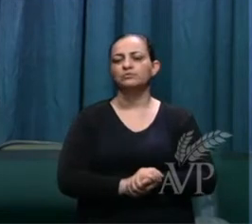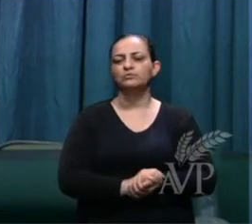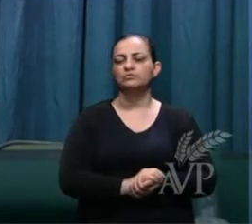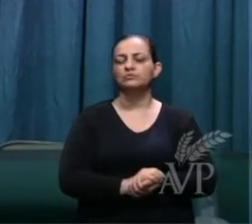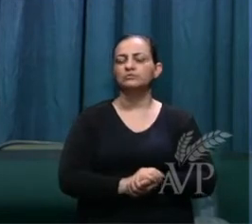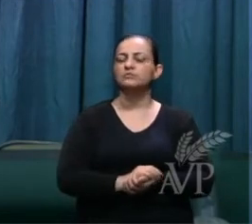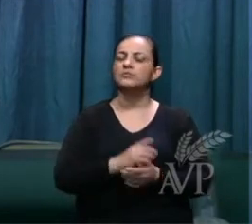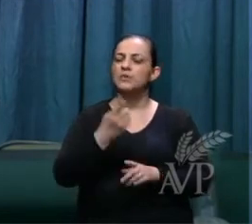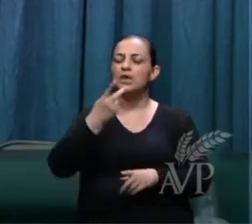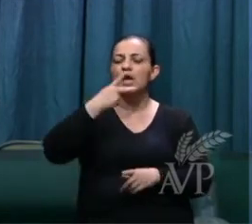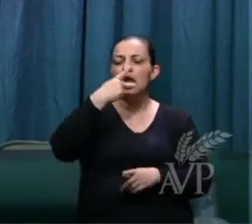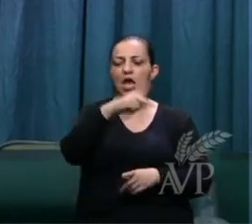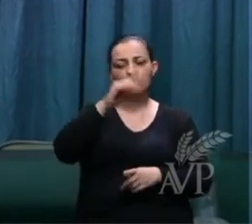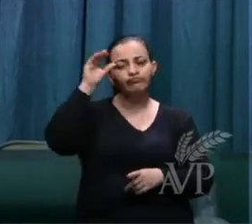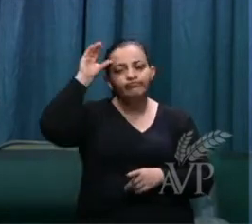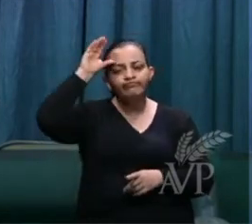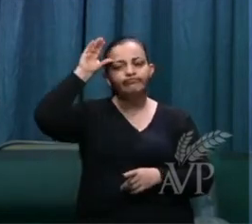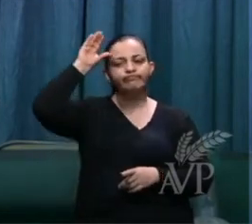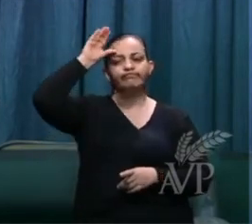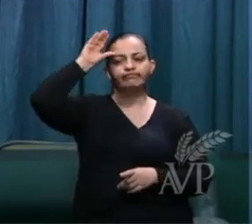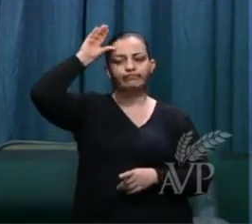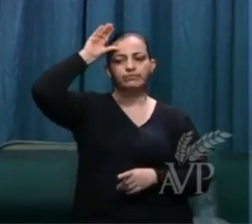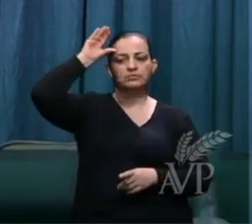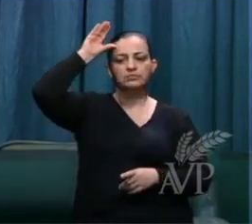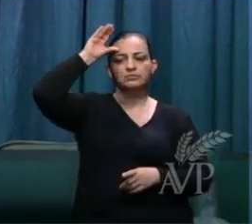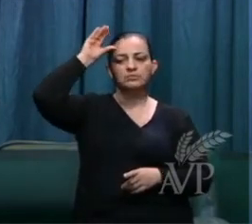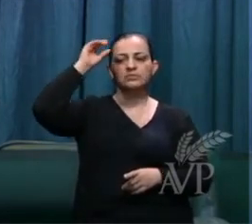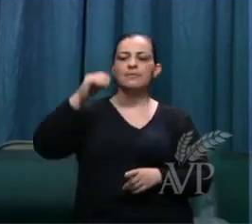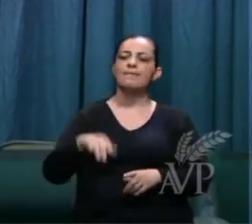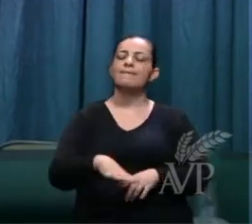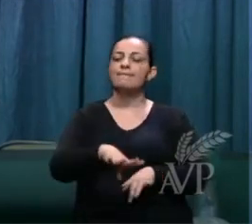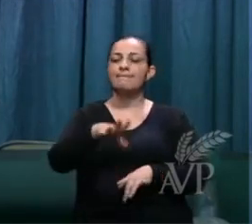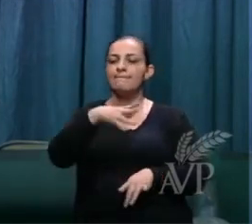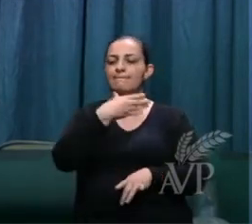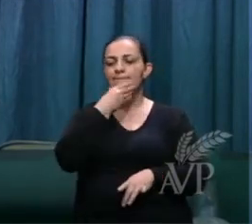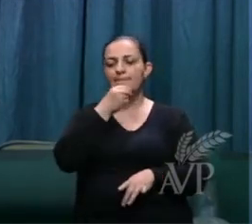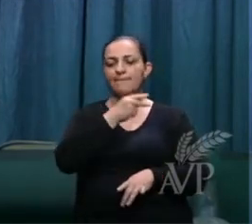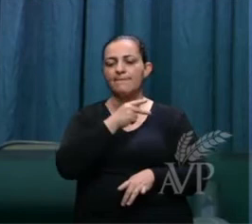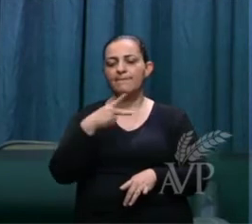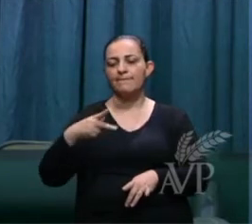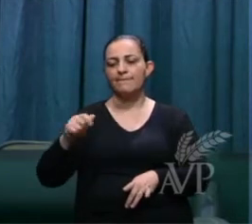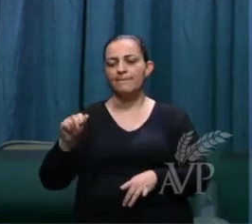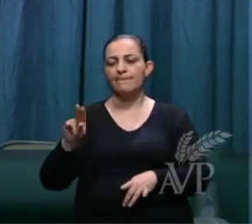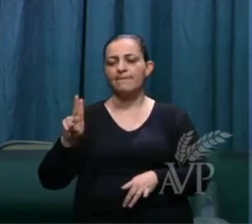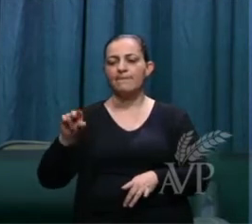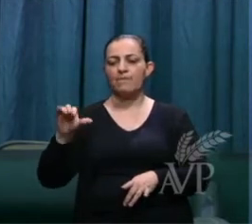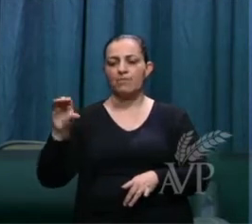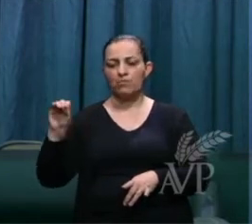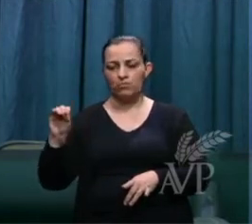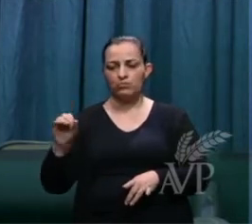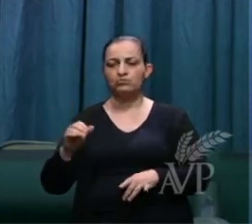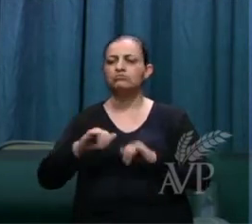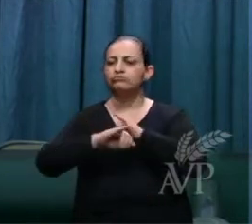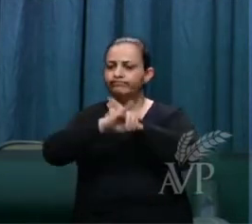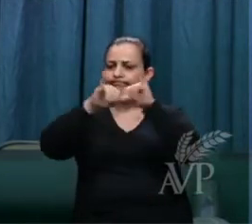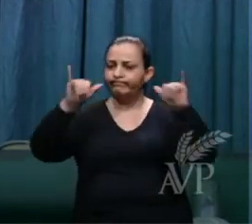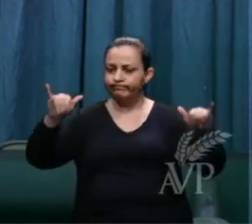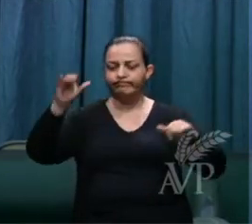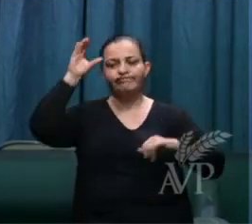é a tua consciência, Paulo diz sobre isto, que a consciência